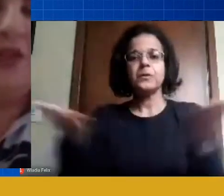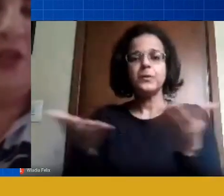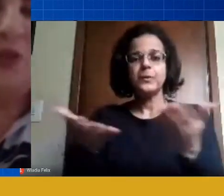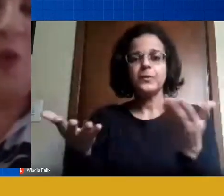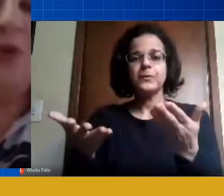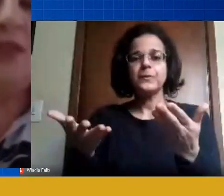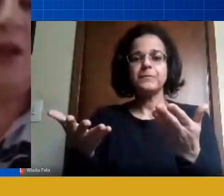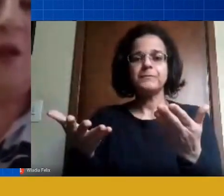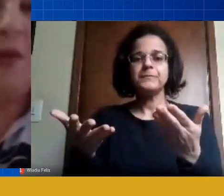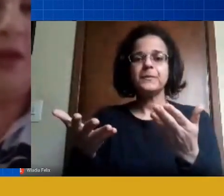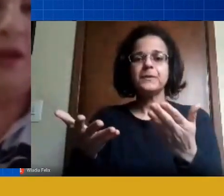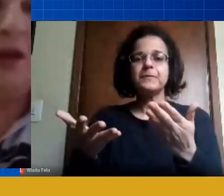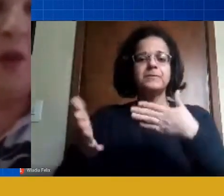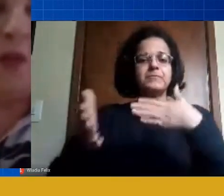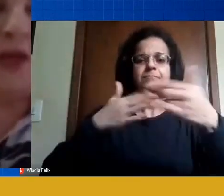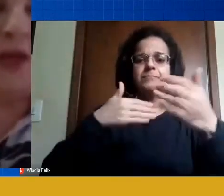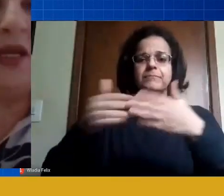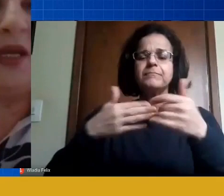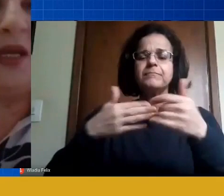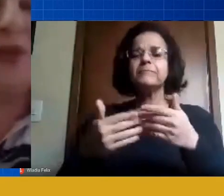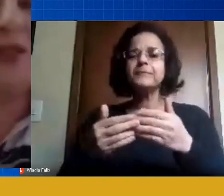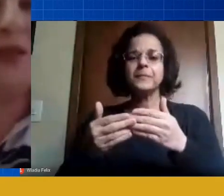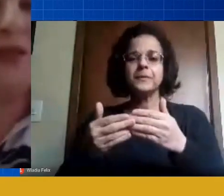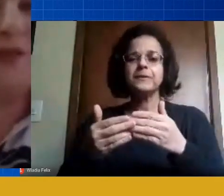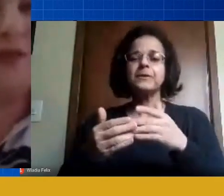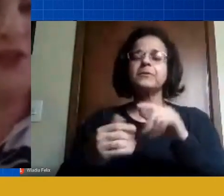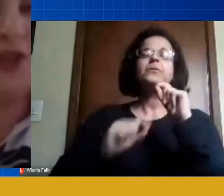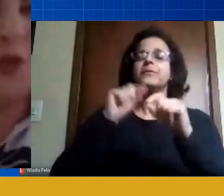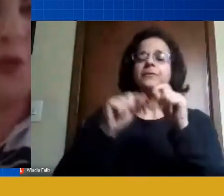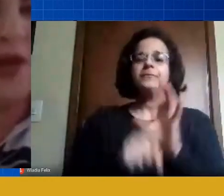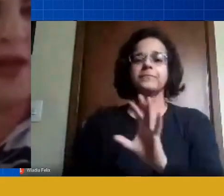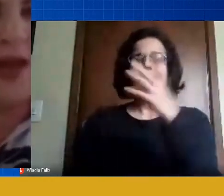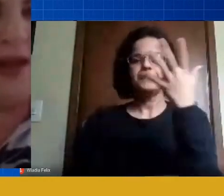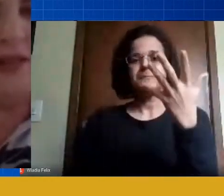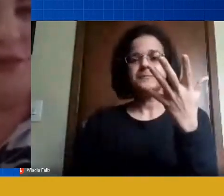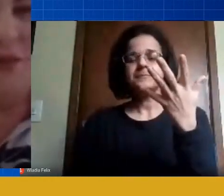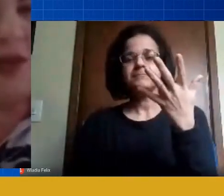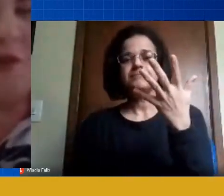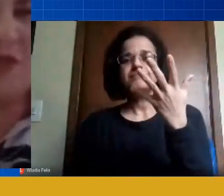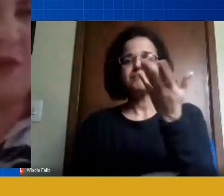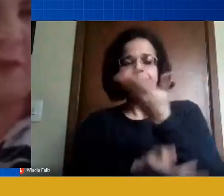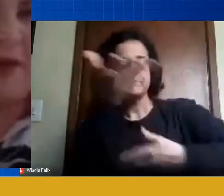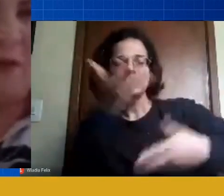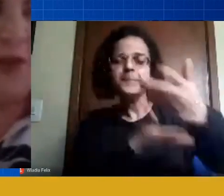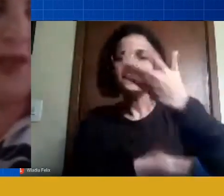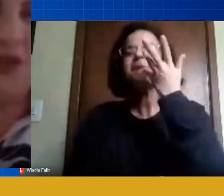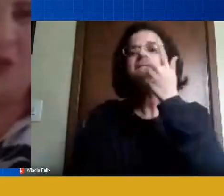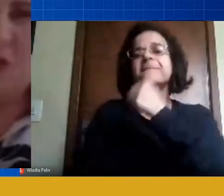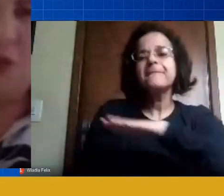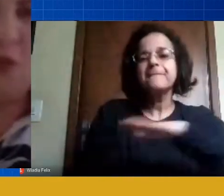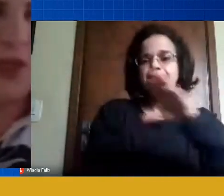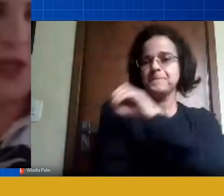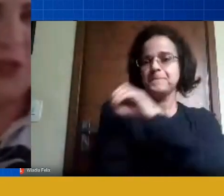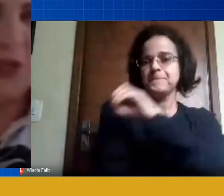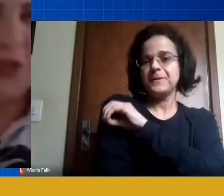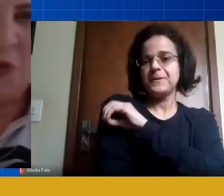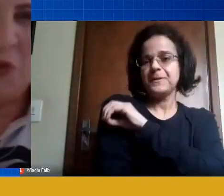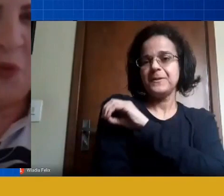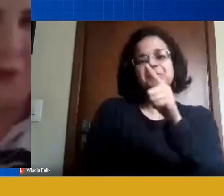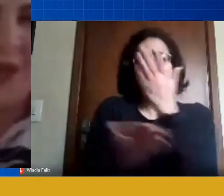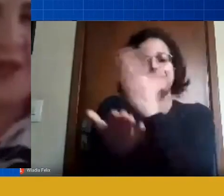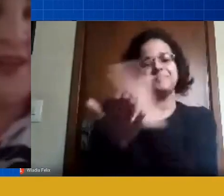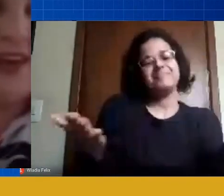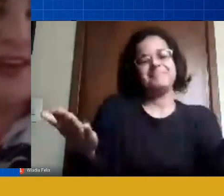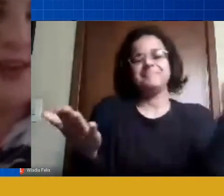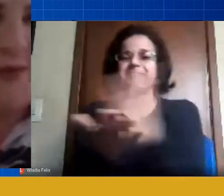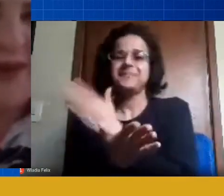independente disso como que será amanhã porque as relações da educação infantil elas não tem como separar o brinquedinho de um com o brinquedinho de